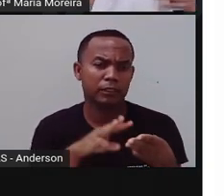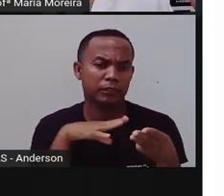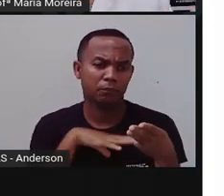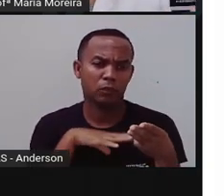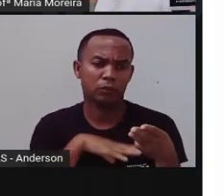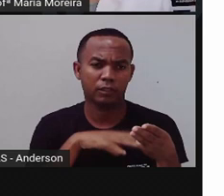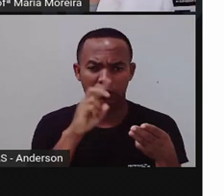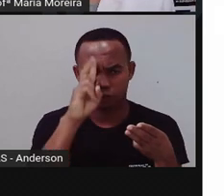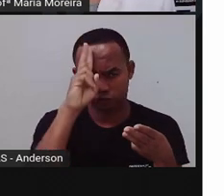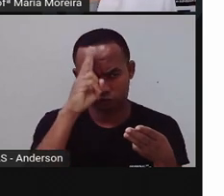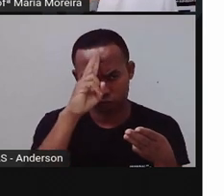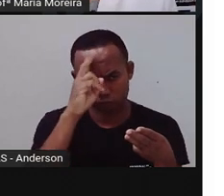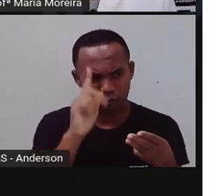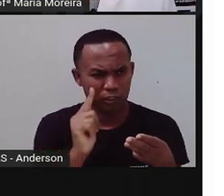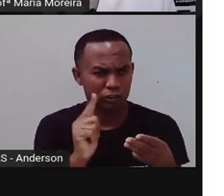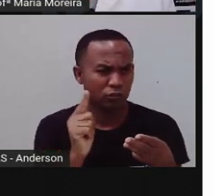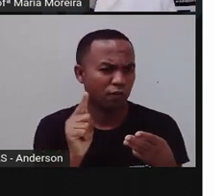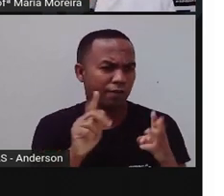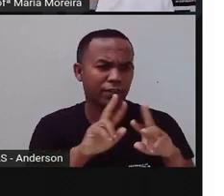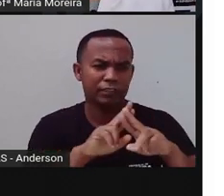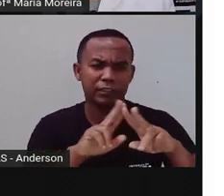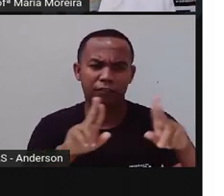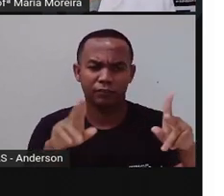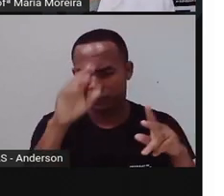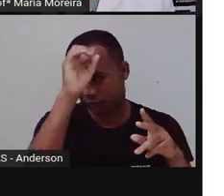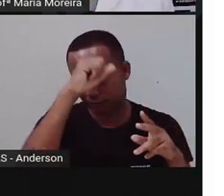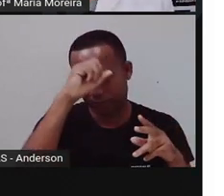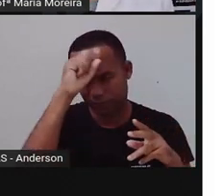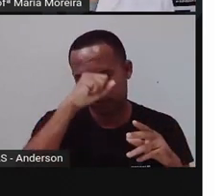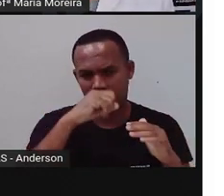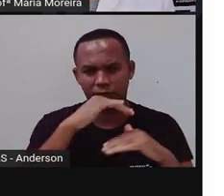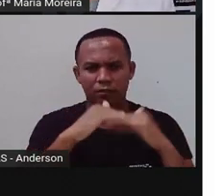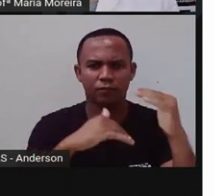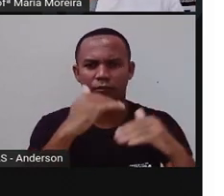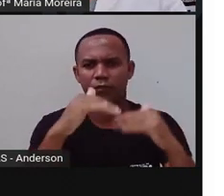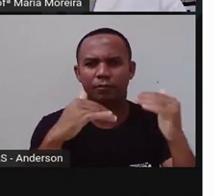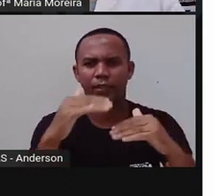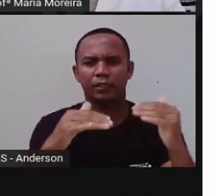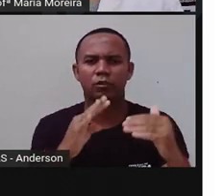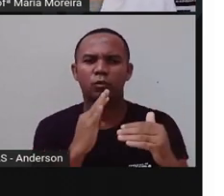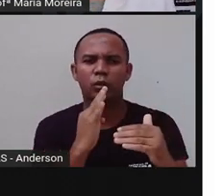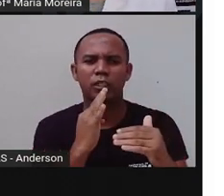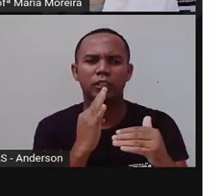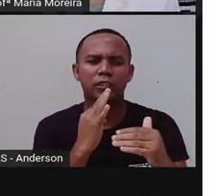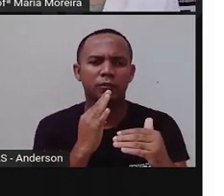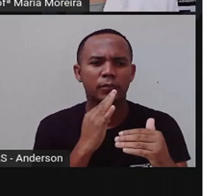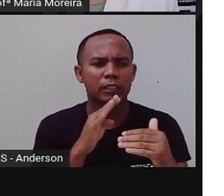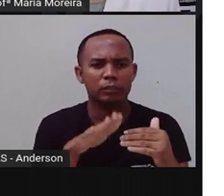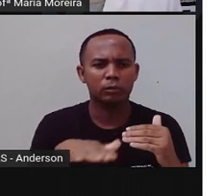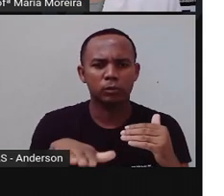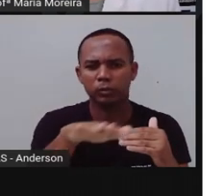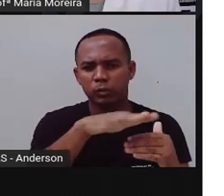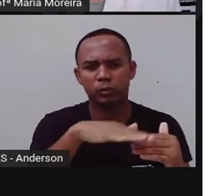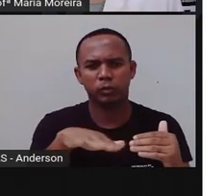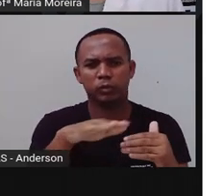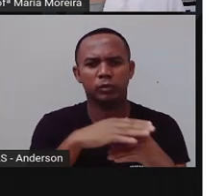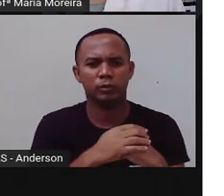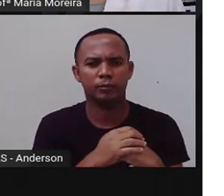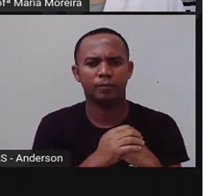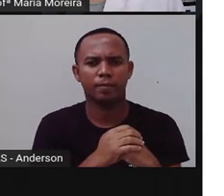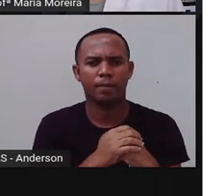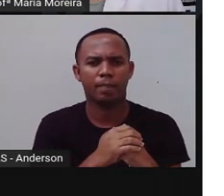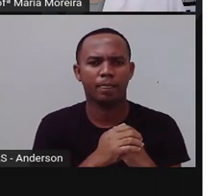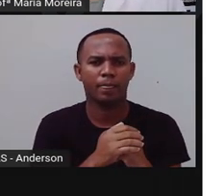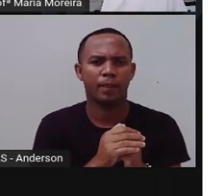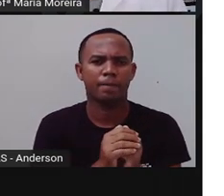história, geografia. Bom, é isso, né? Esses conhecimentos que são aí expostos para